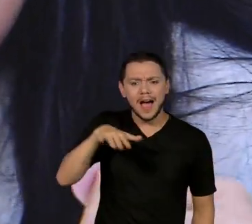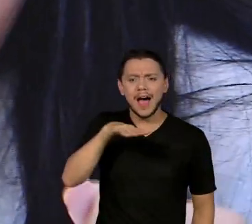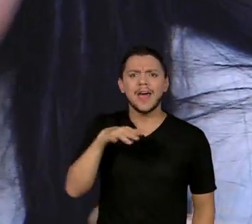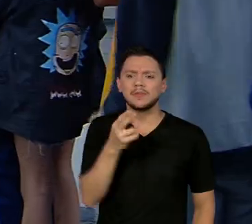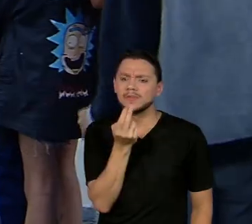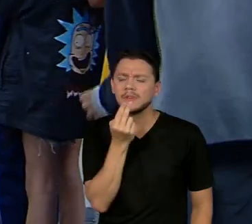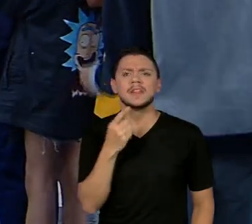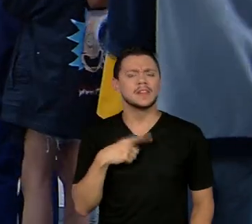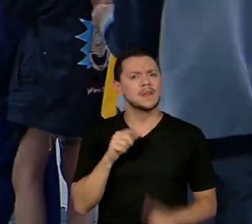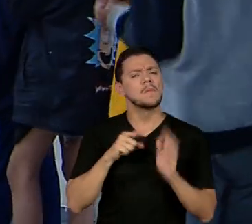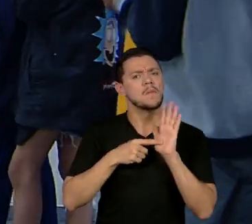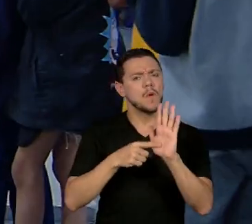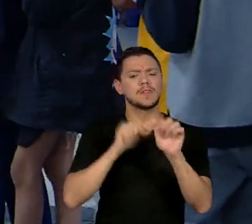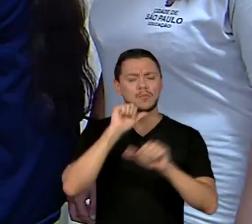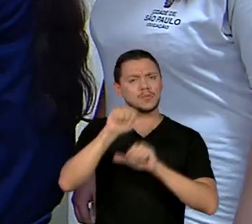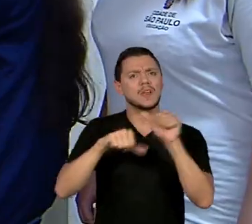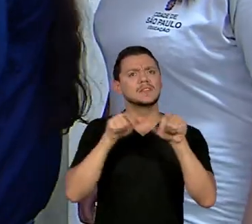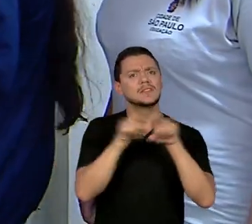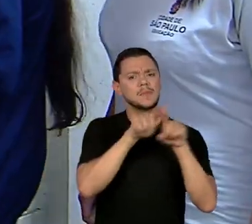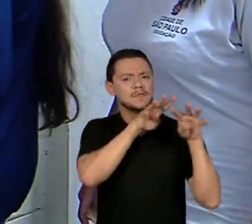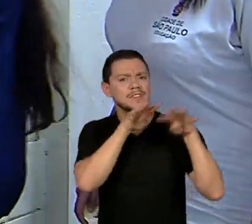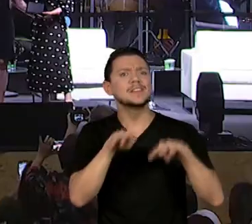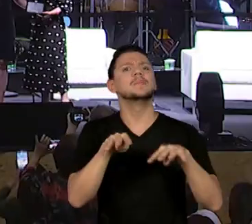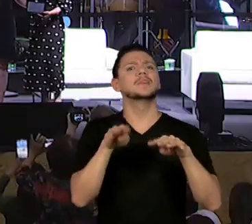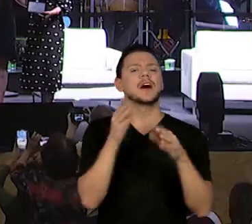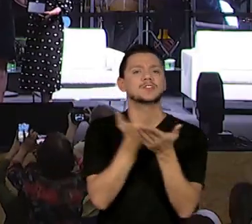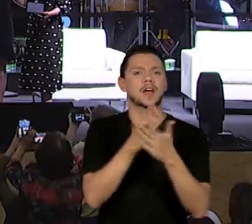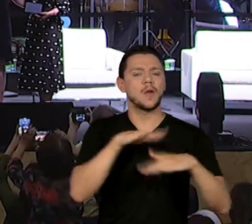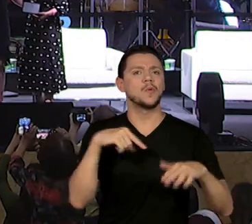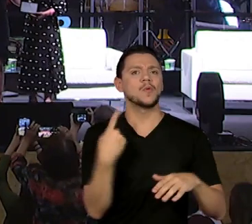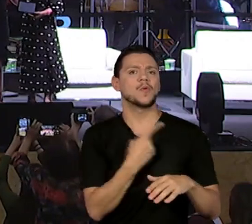tanta visibilidade para os alunos da nossa rede.